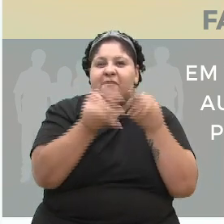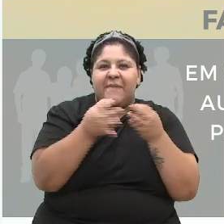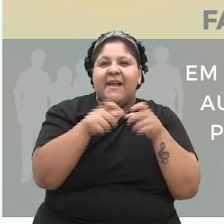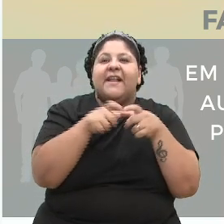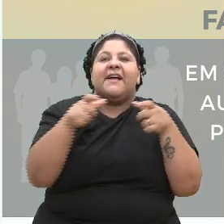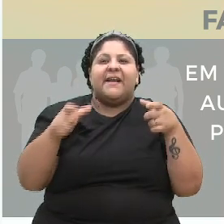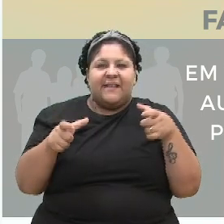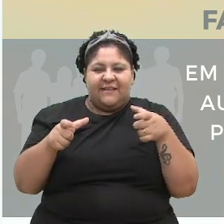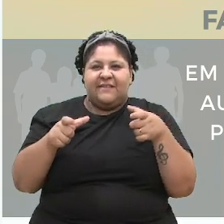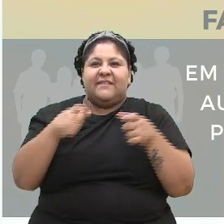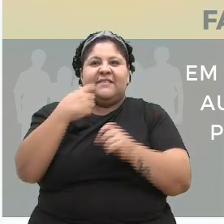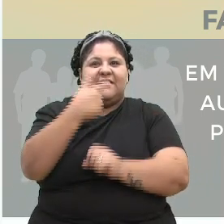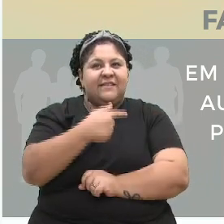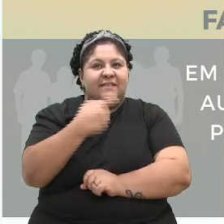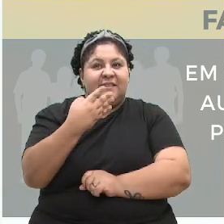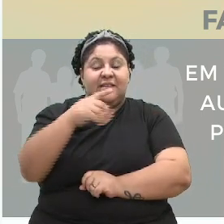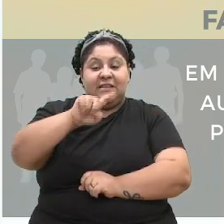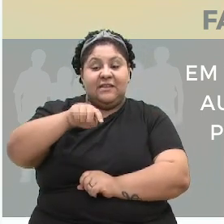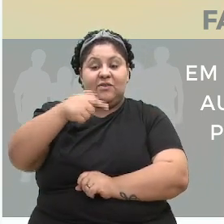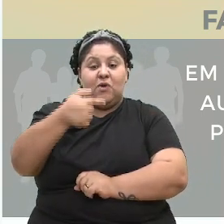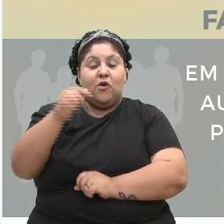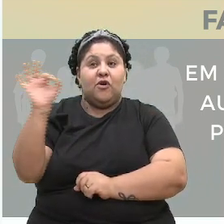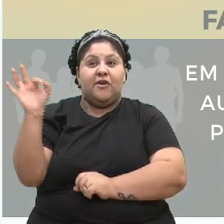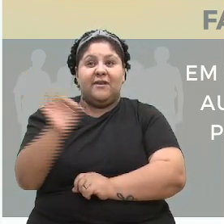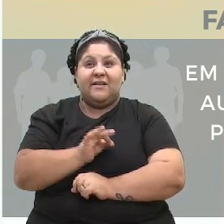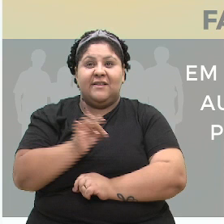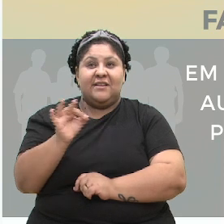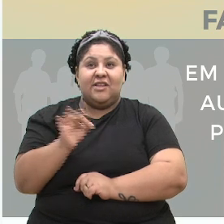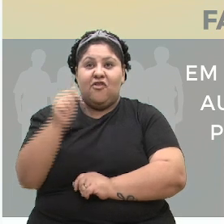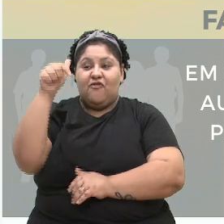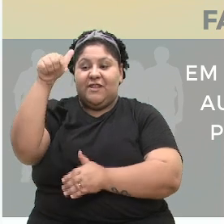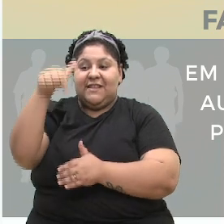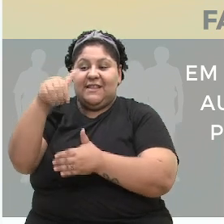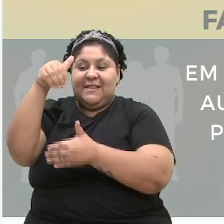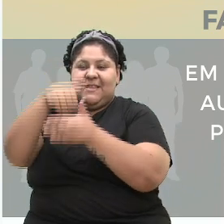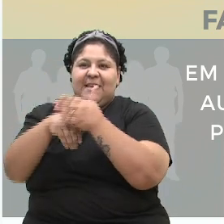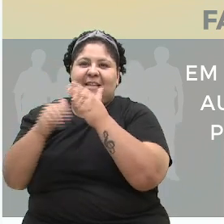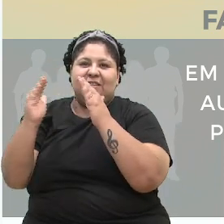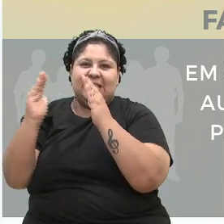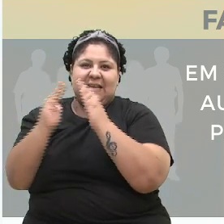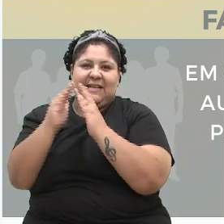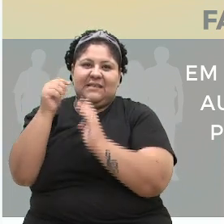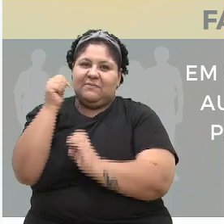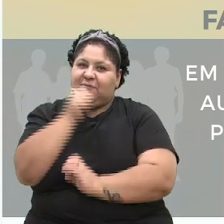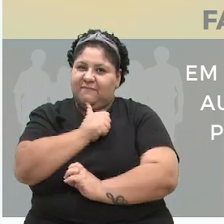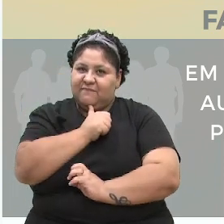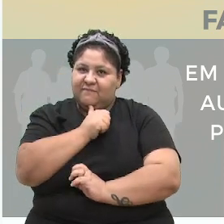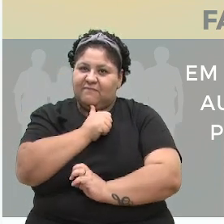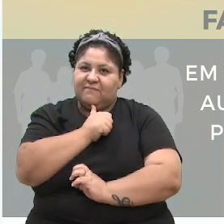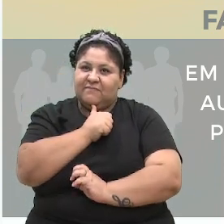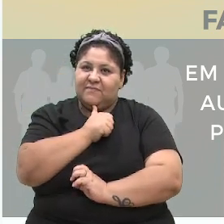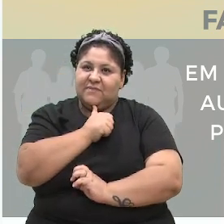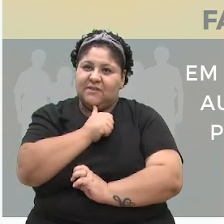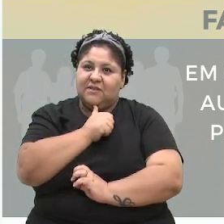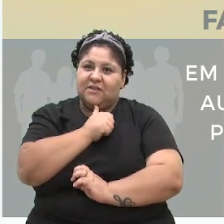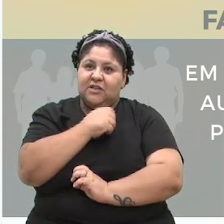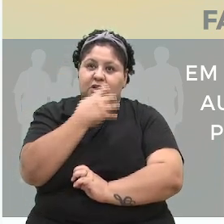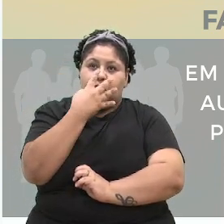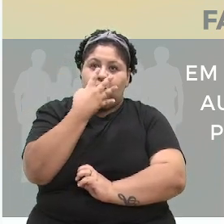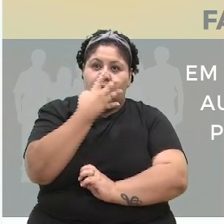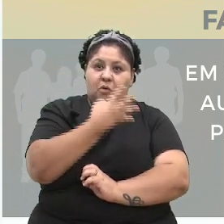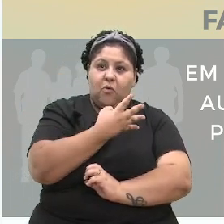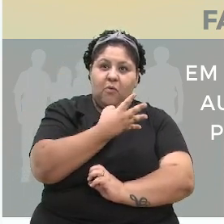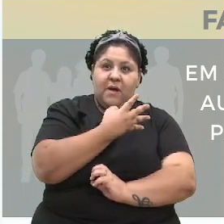casos, 74,7%, foi na residência da mulher. E apenas em 4 desses